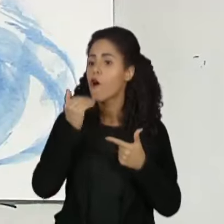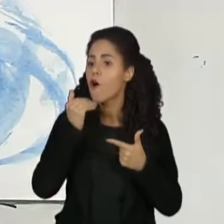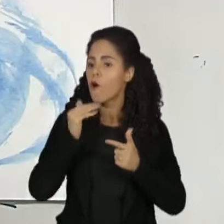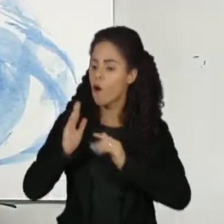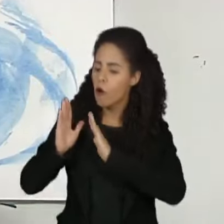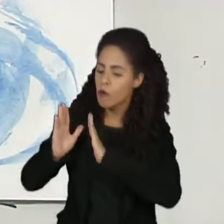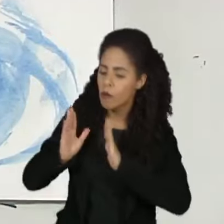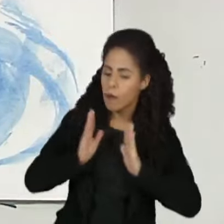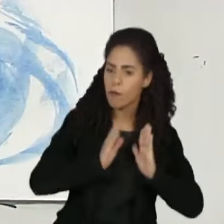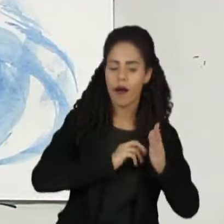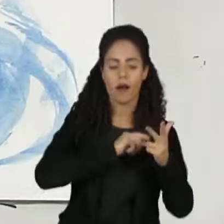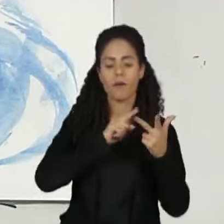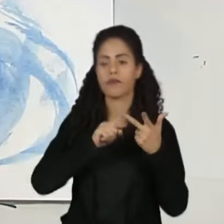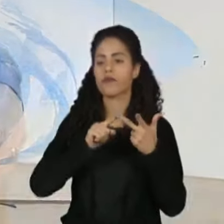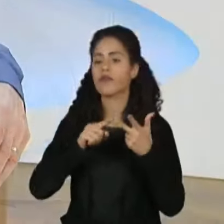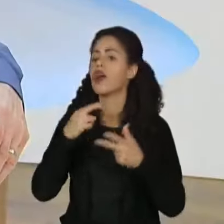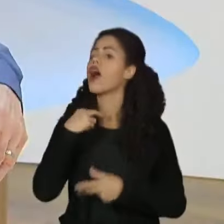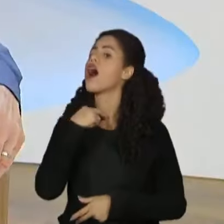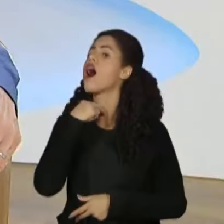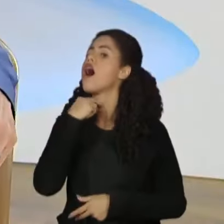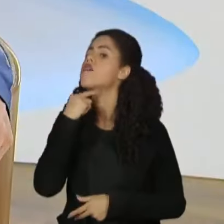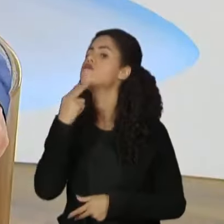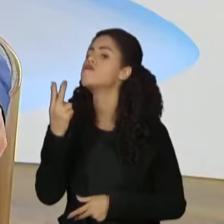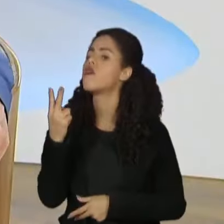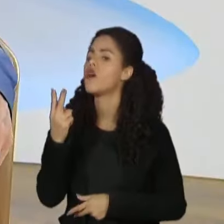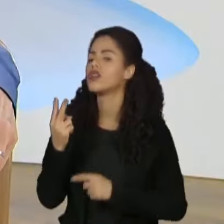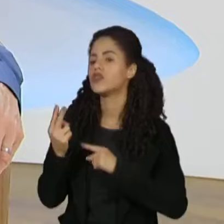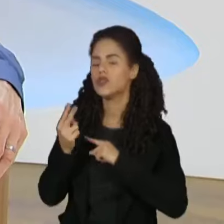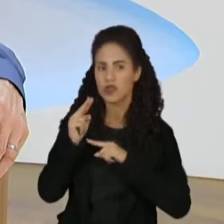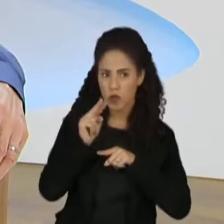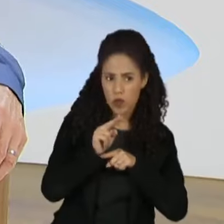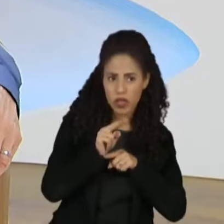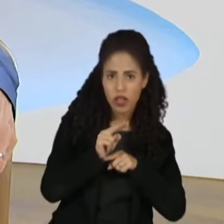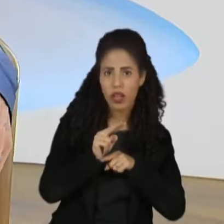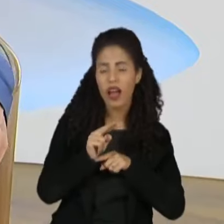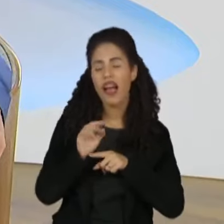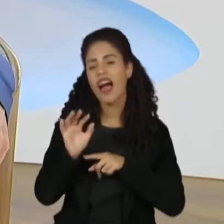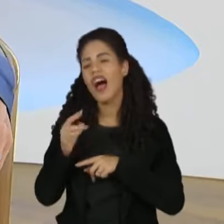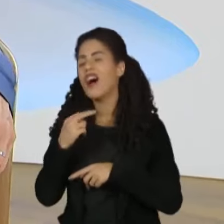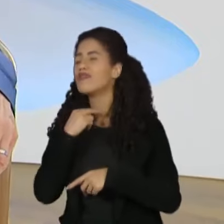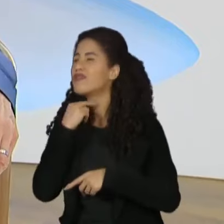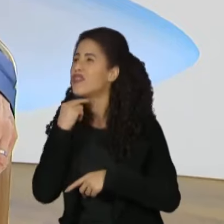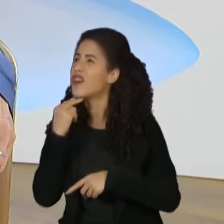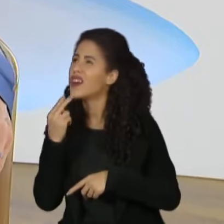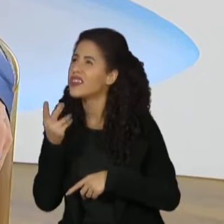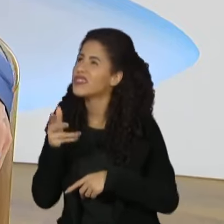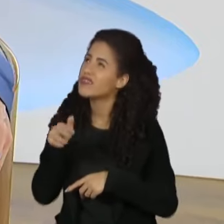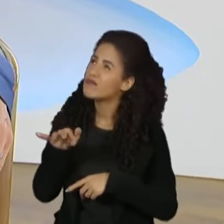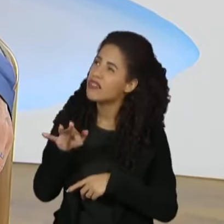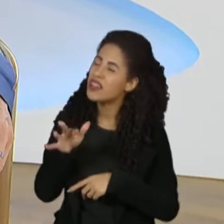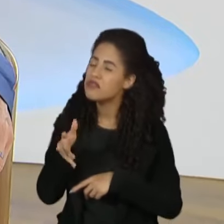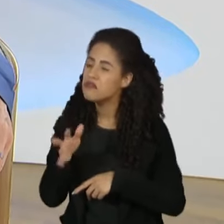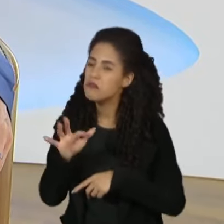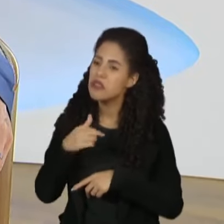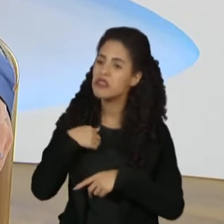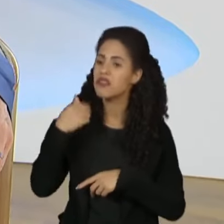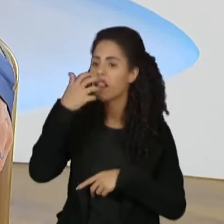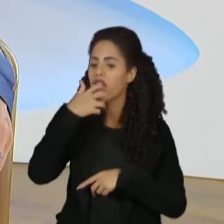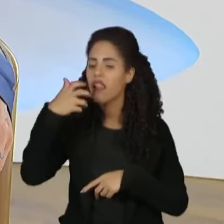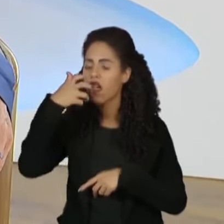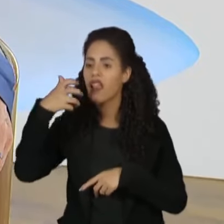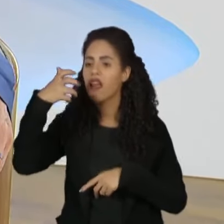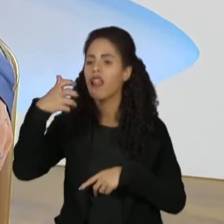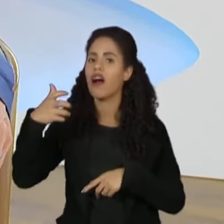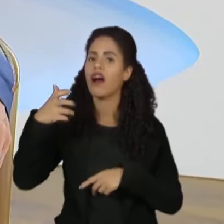boa. Cuida da voz? A voz, eu sou muito relaxado. Aquela coisa de cantor e tal, um